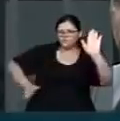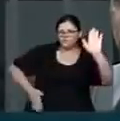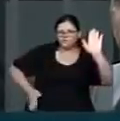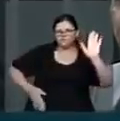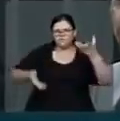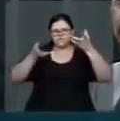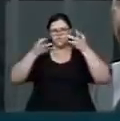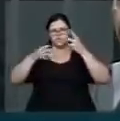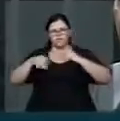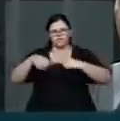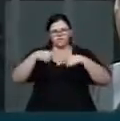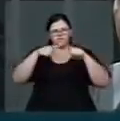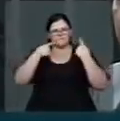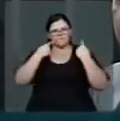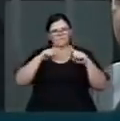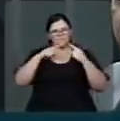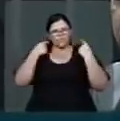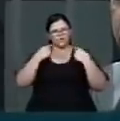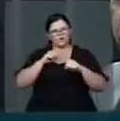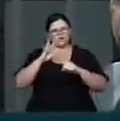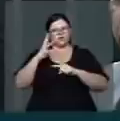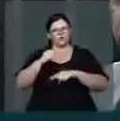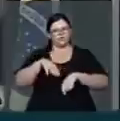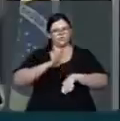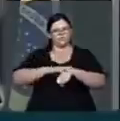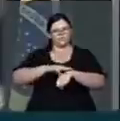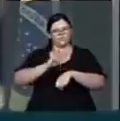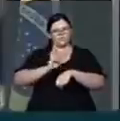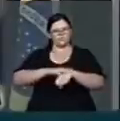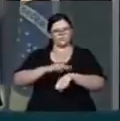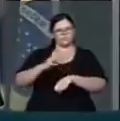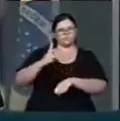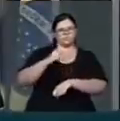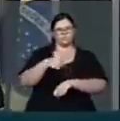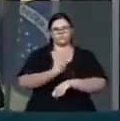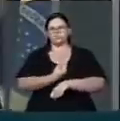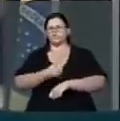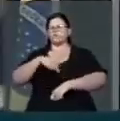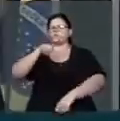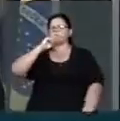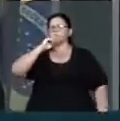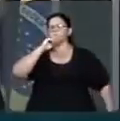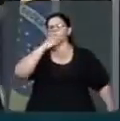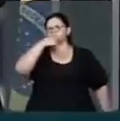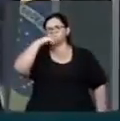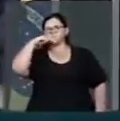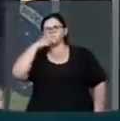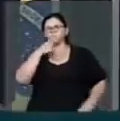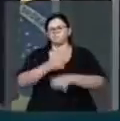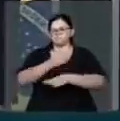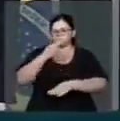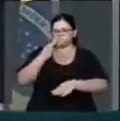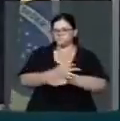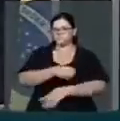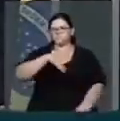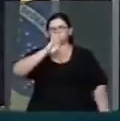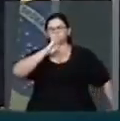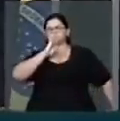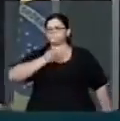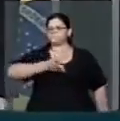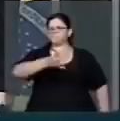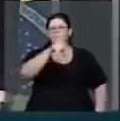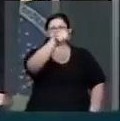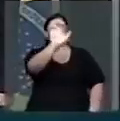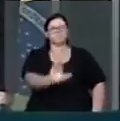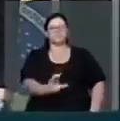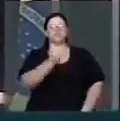a todo minuto. Todos nós estamos lá, aguentando, suportando esse cidadão que acha